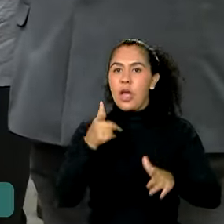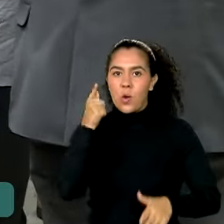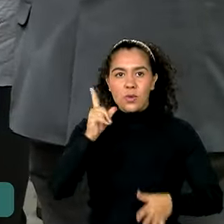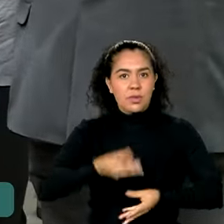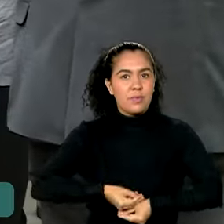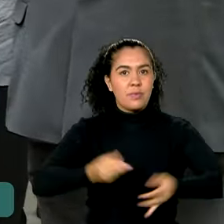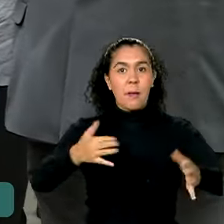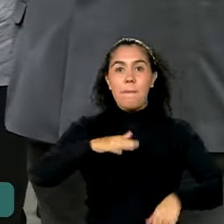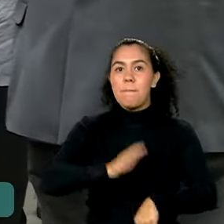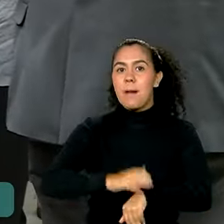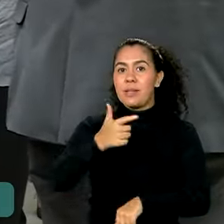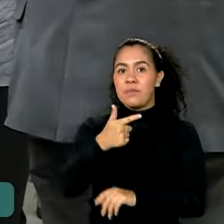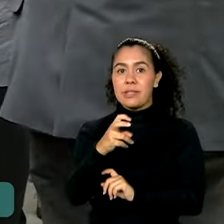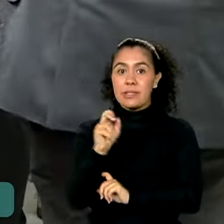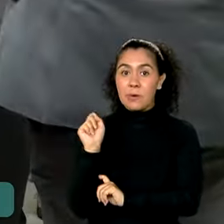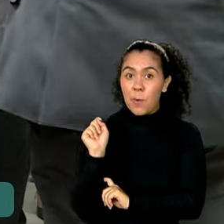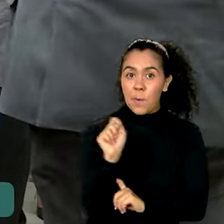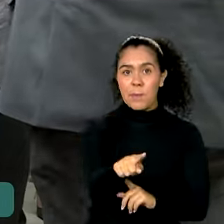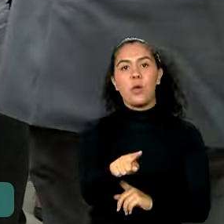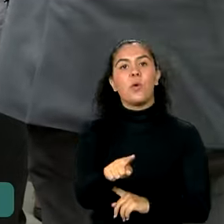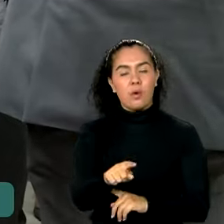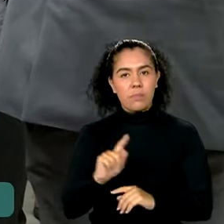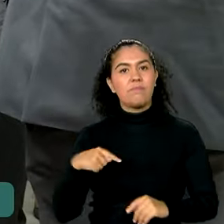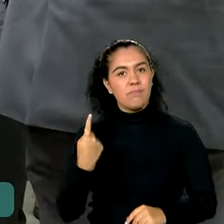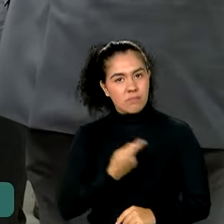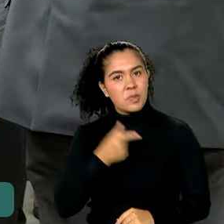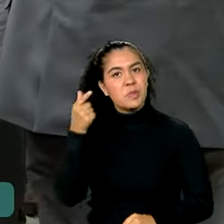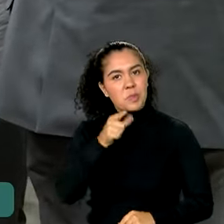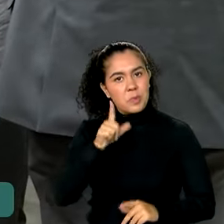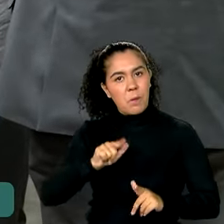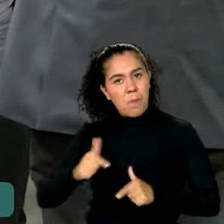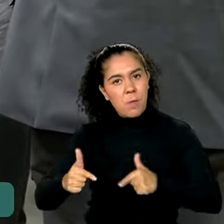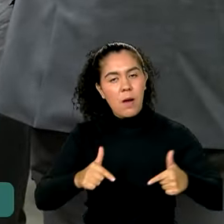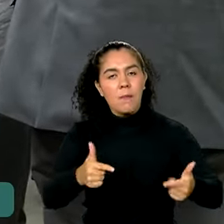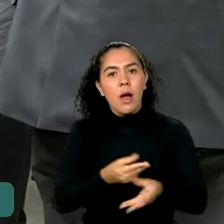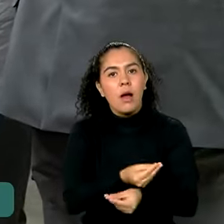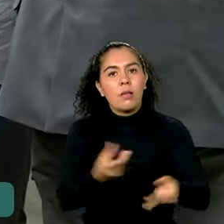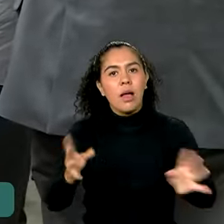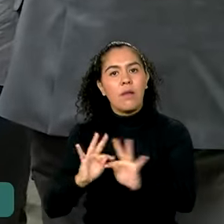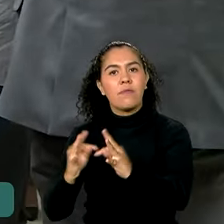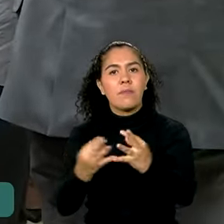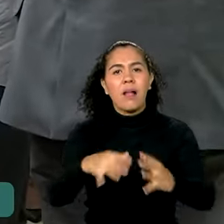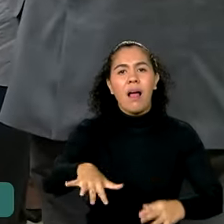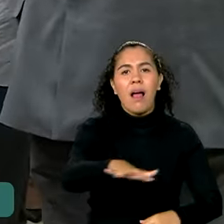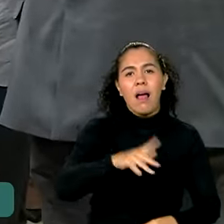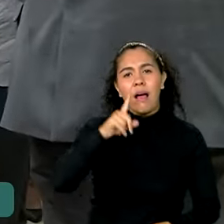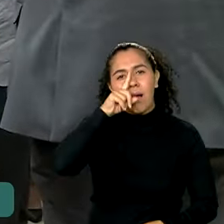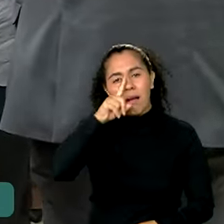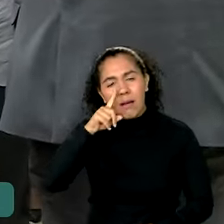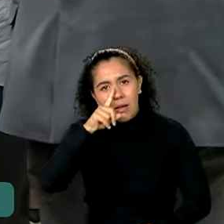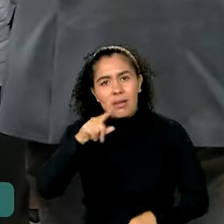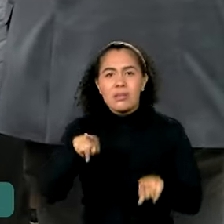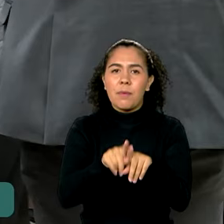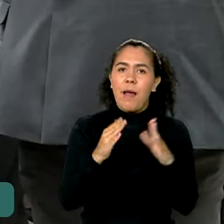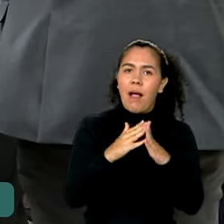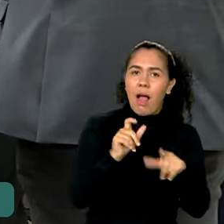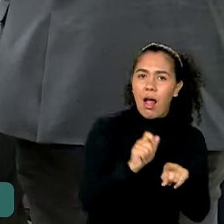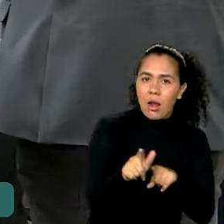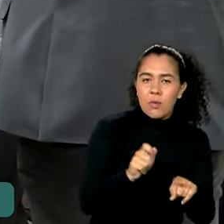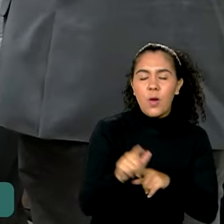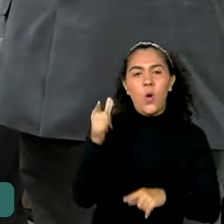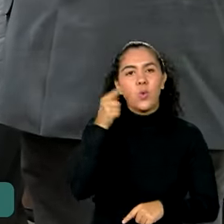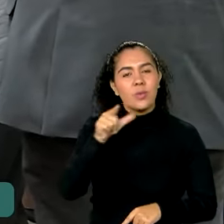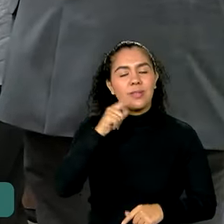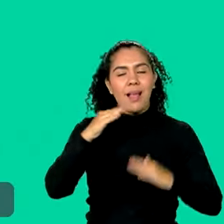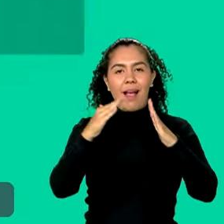unidades retomamos outras 30 mil para que a gente faça com que as pessoas que moram nas áreas de risco as pessoas que estão morando em aluguel possam realizar o quanto